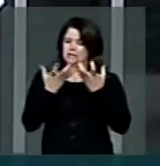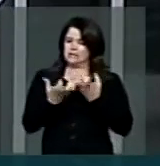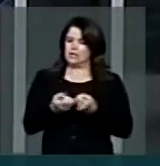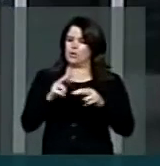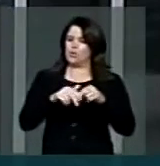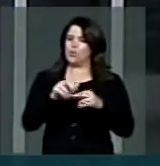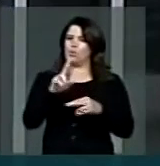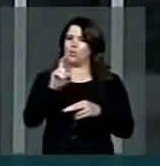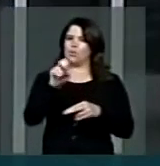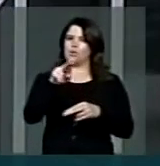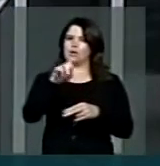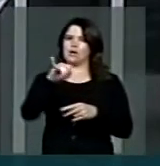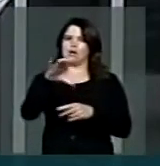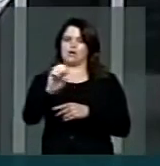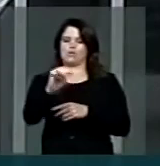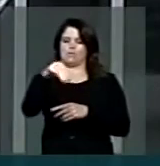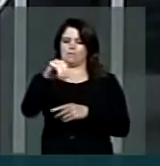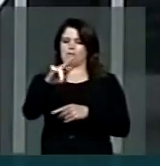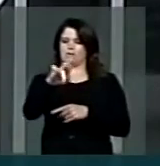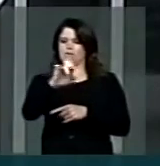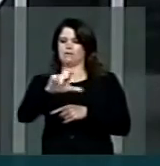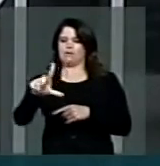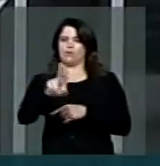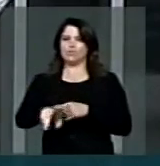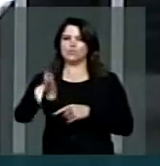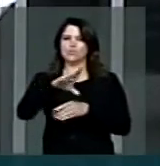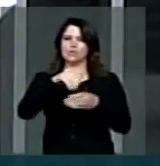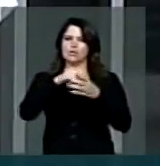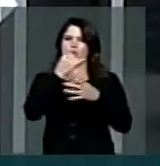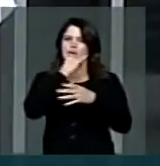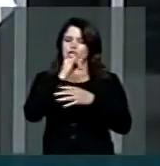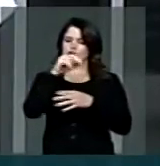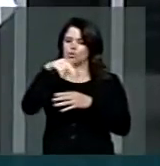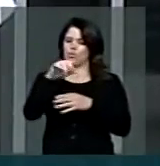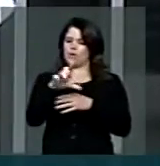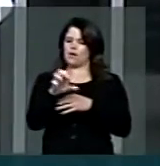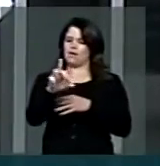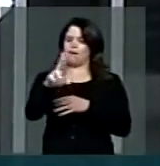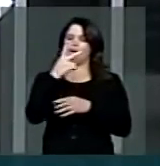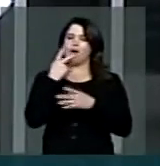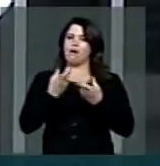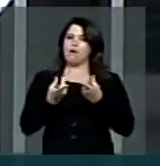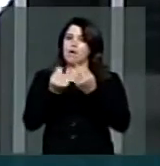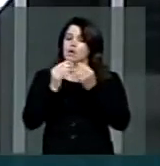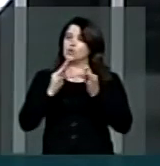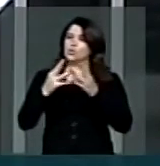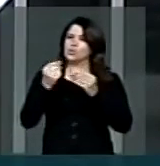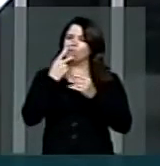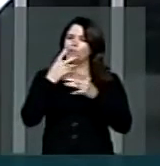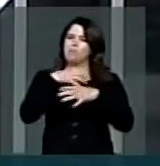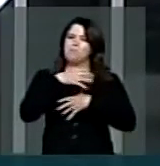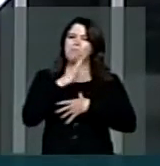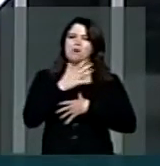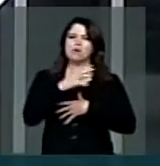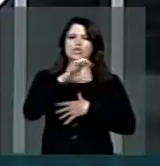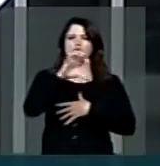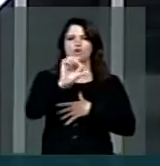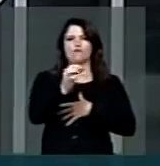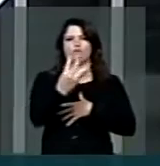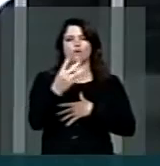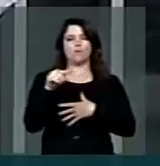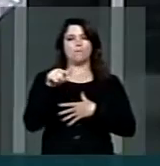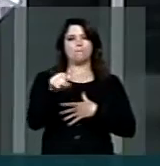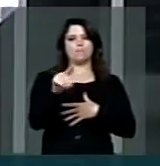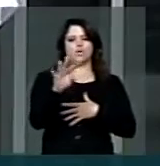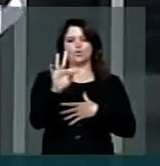o urânio, mineral que é utilizado para a produção de energia nuclear, é uma riqueza estimada em 94 mil